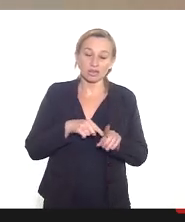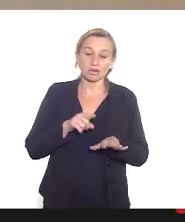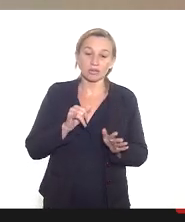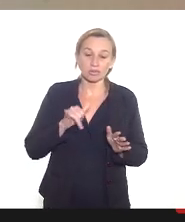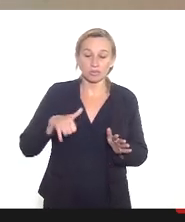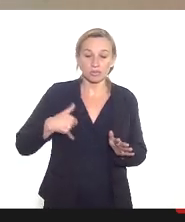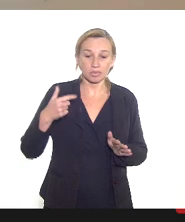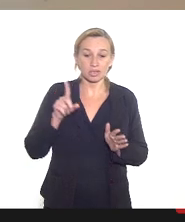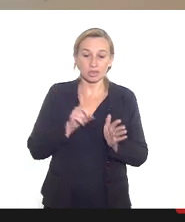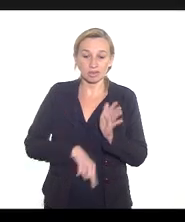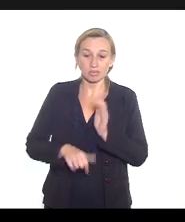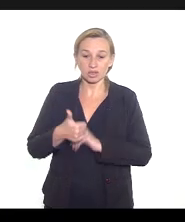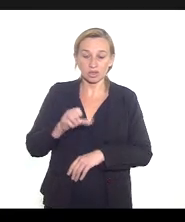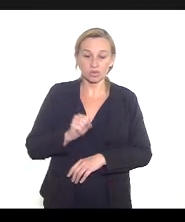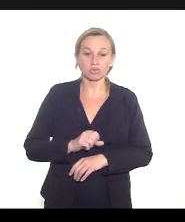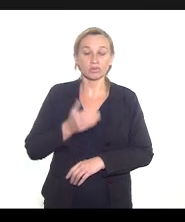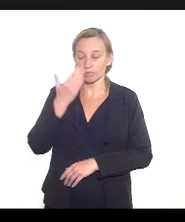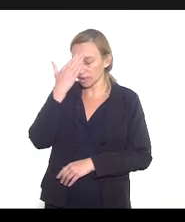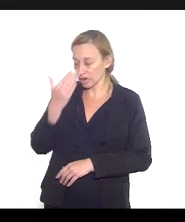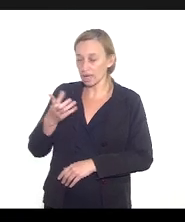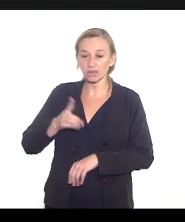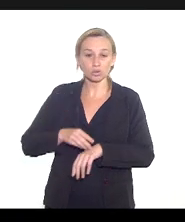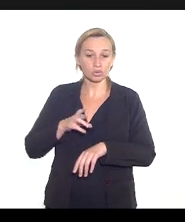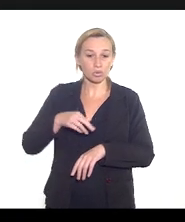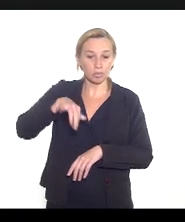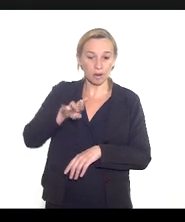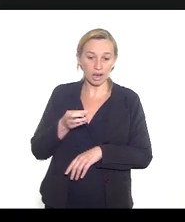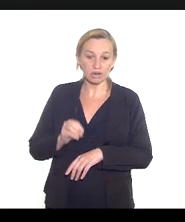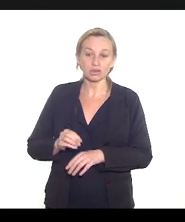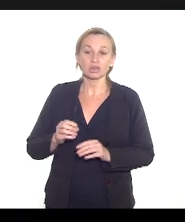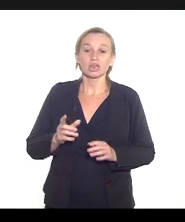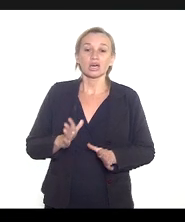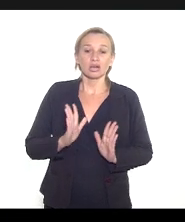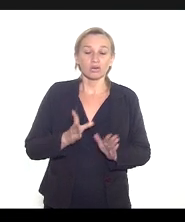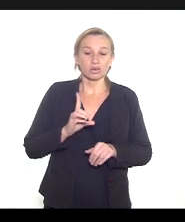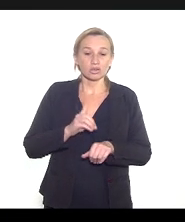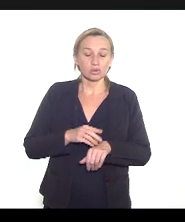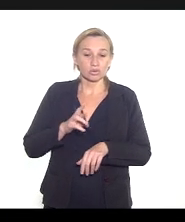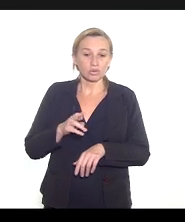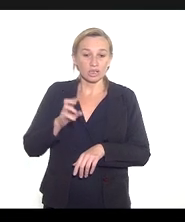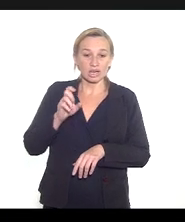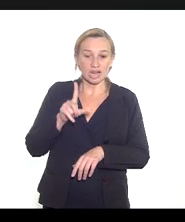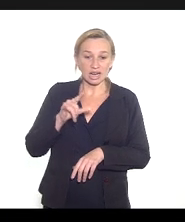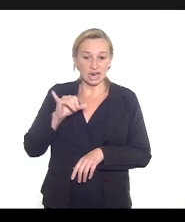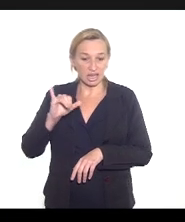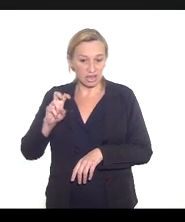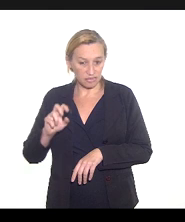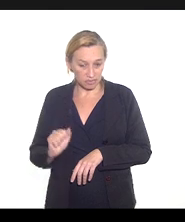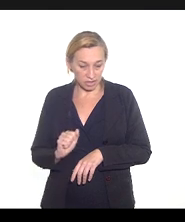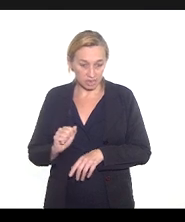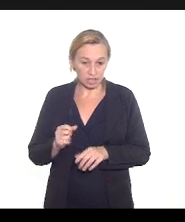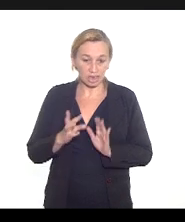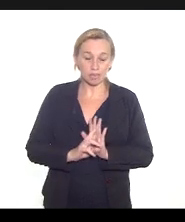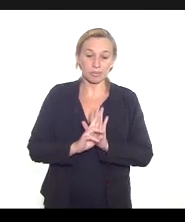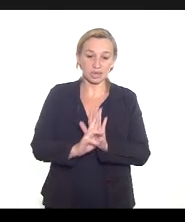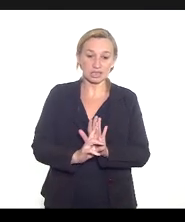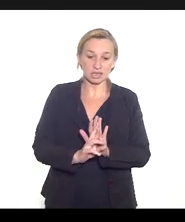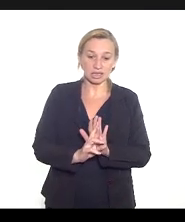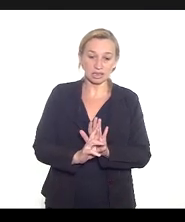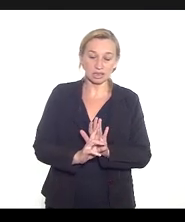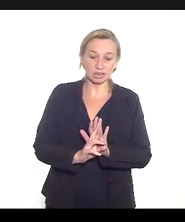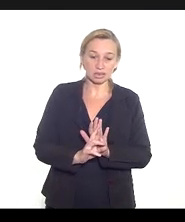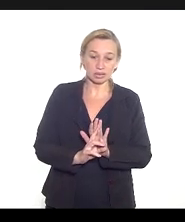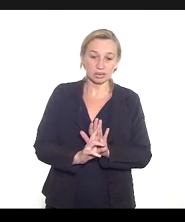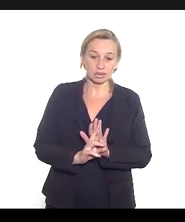bom obrigada doutor Maio vou passar então para a doutora Lívia que representa aqui doutora Lívia de